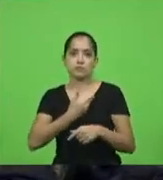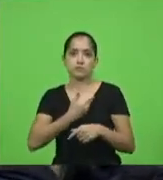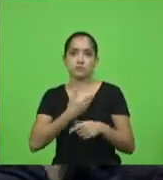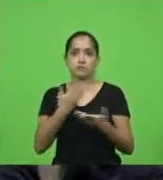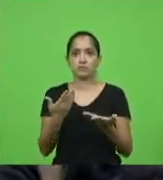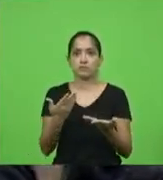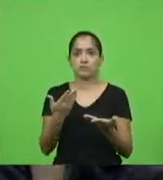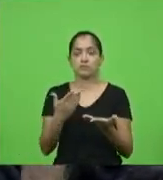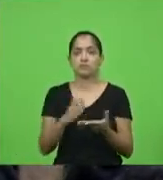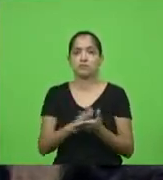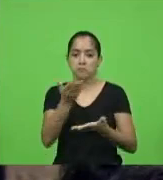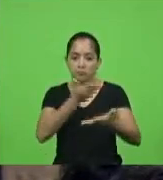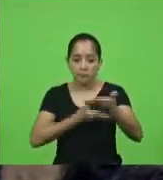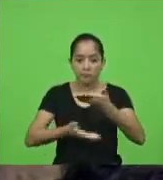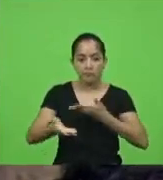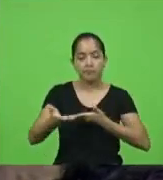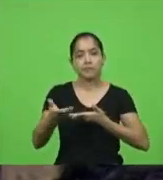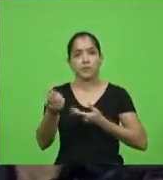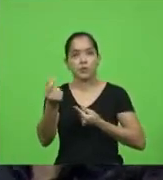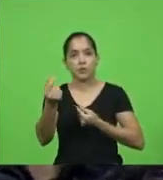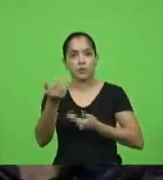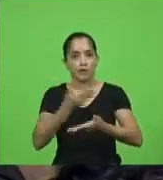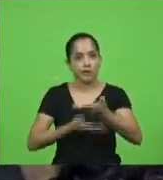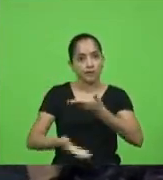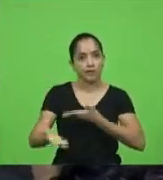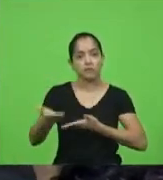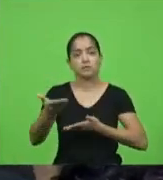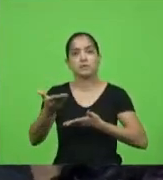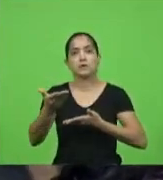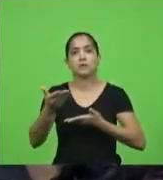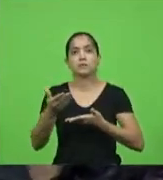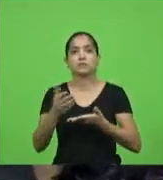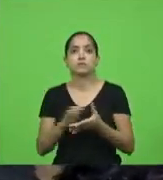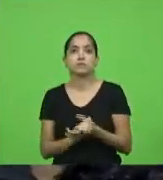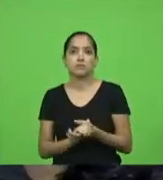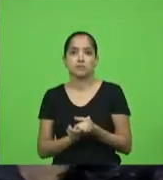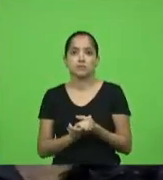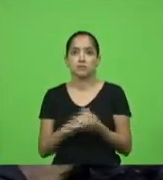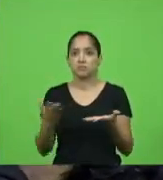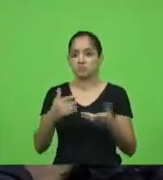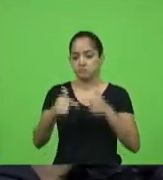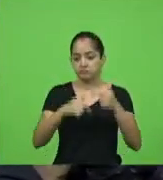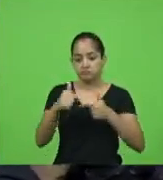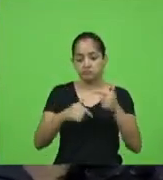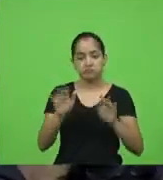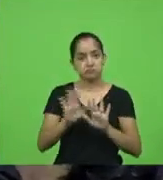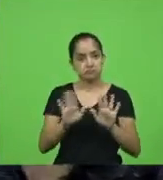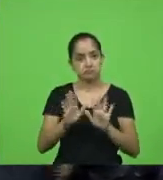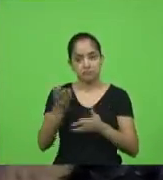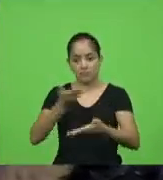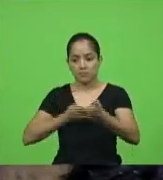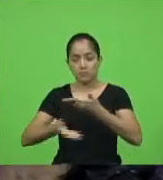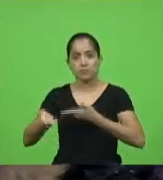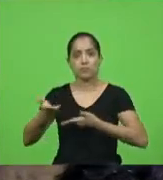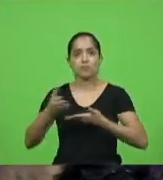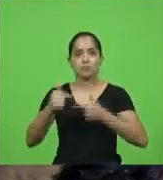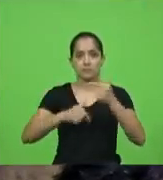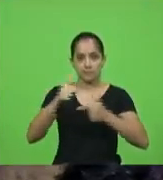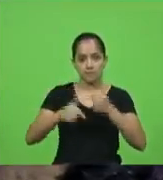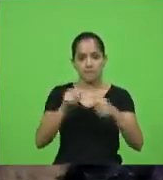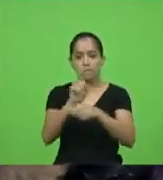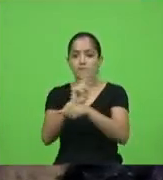tomar lá da cá. Ficar pendurado, puxando no saco do governador, isso para mim não é trabalho. Isso é tomar lá da cá. Trabalhar é